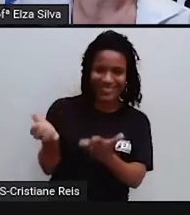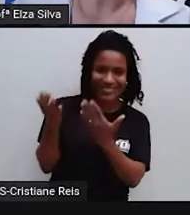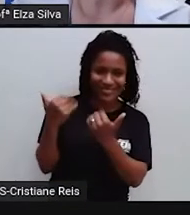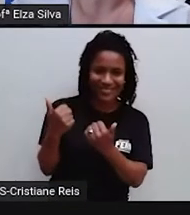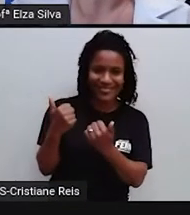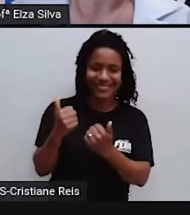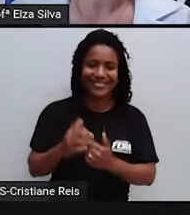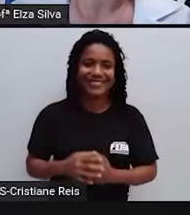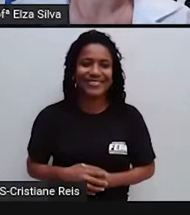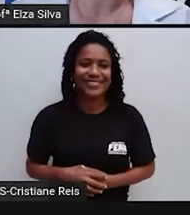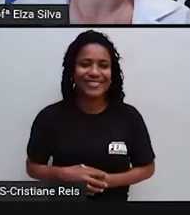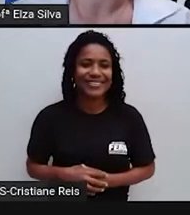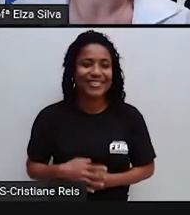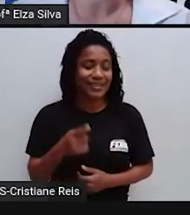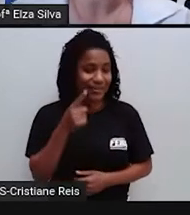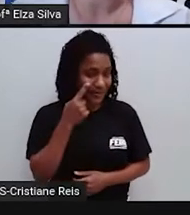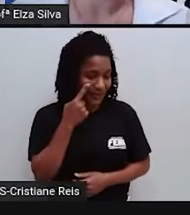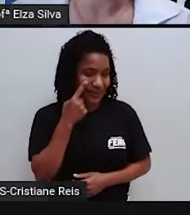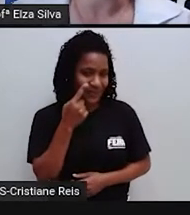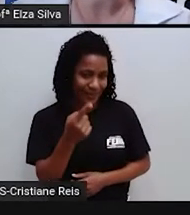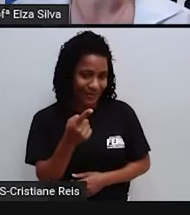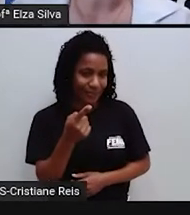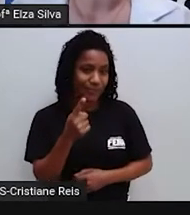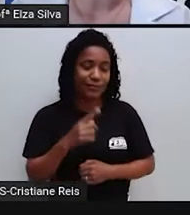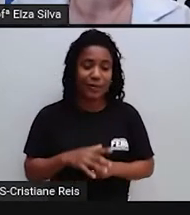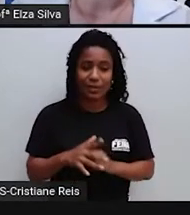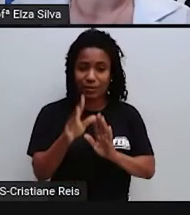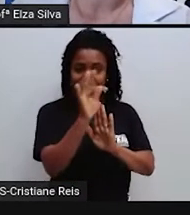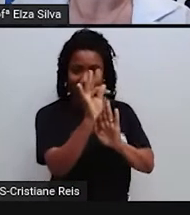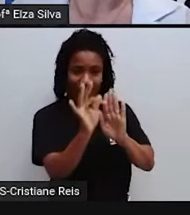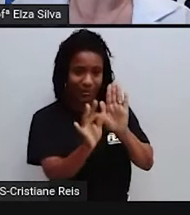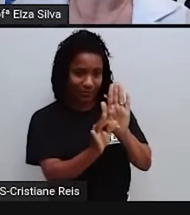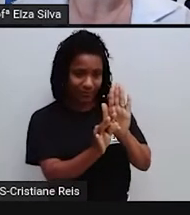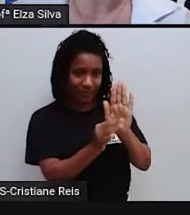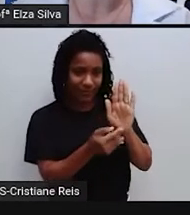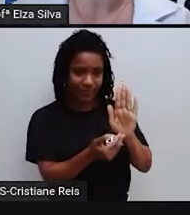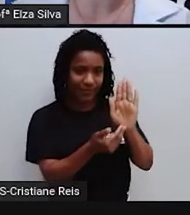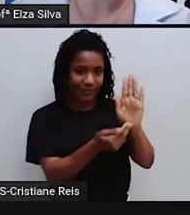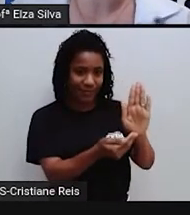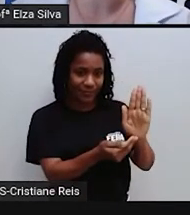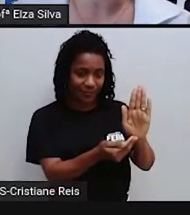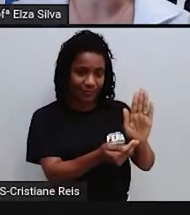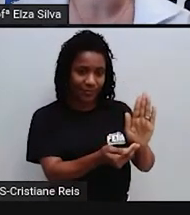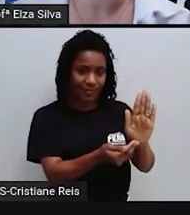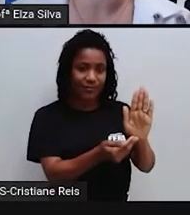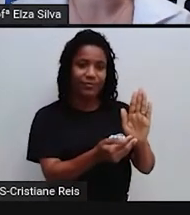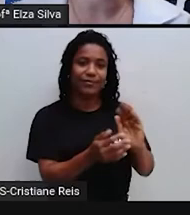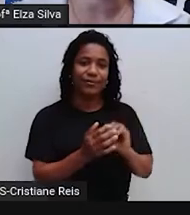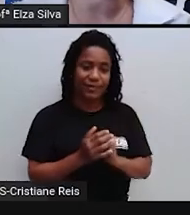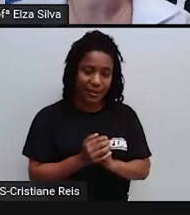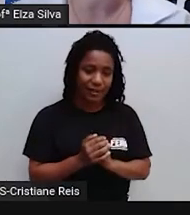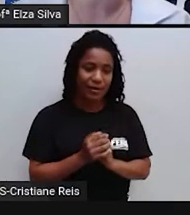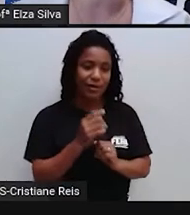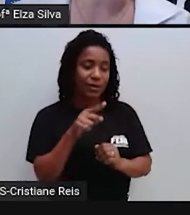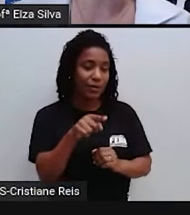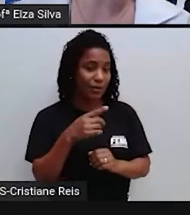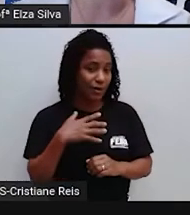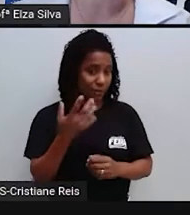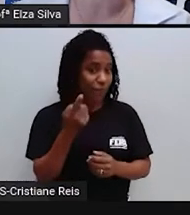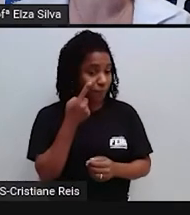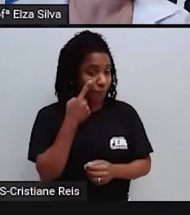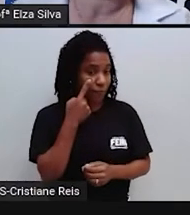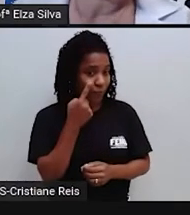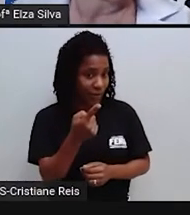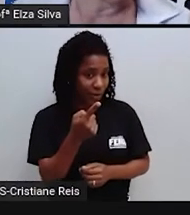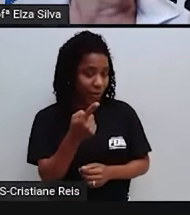E eu trago para vocês aqui Um texto E eu gostaria que vocês ouvissem Lessem esse texto junto